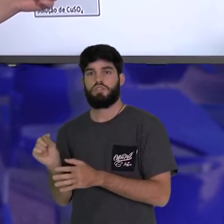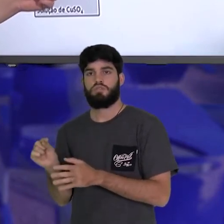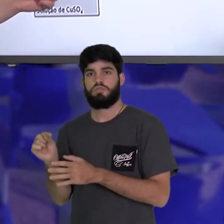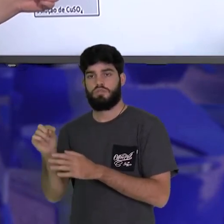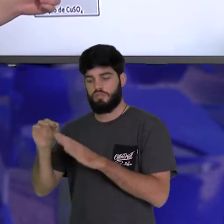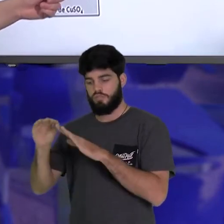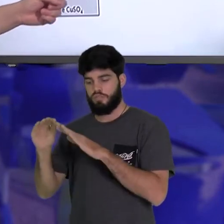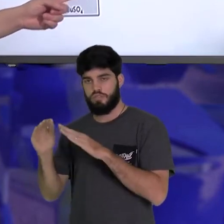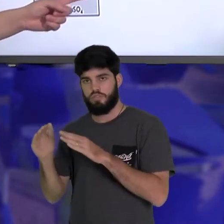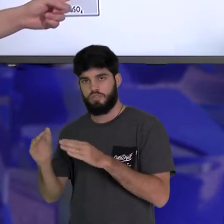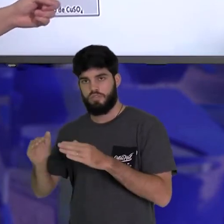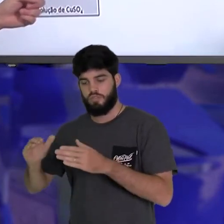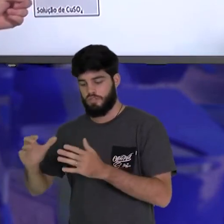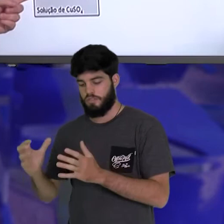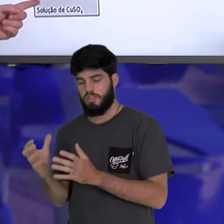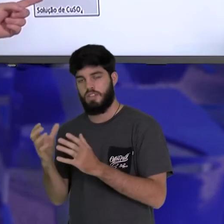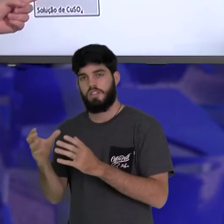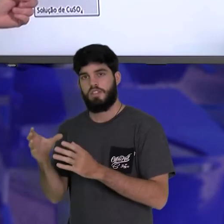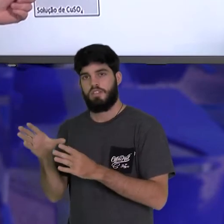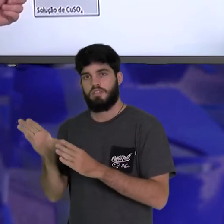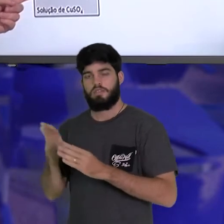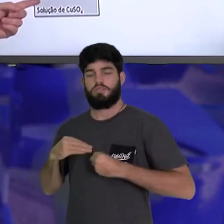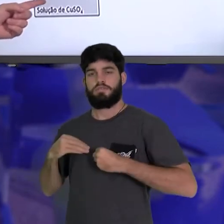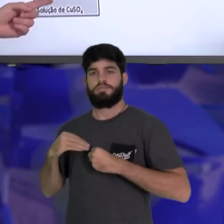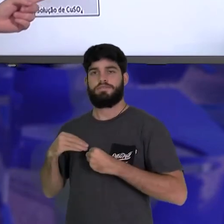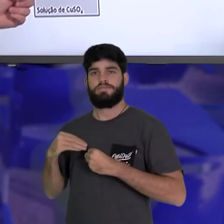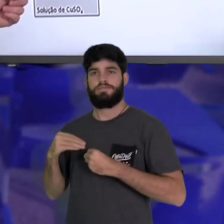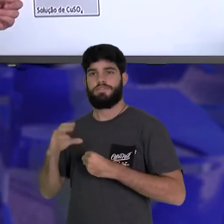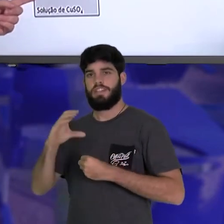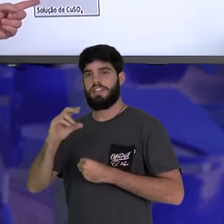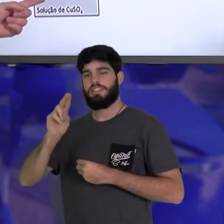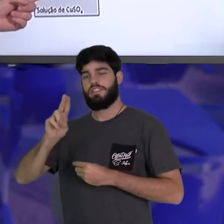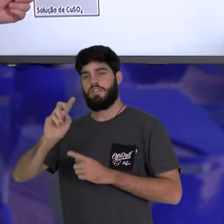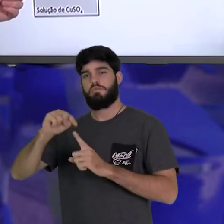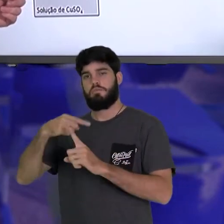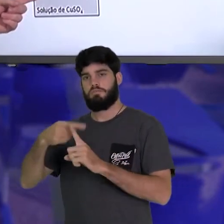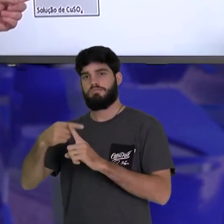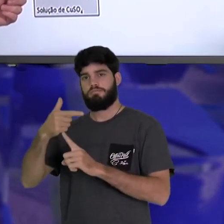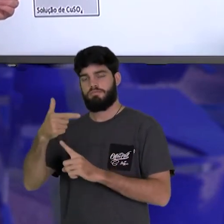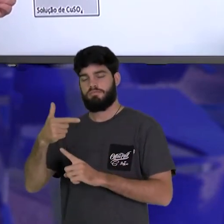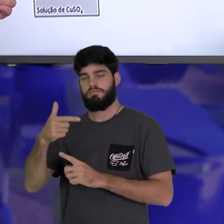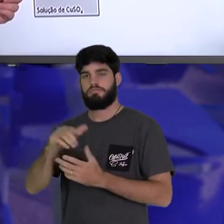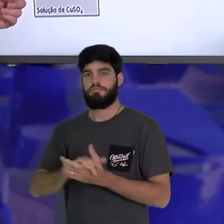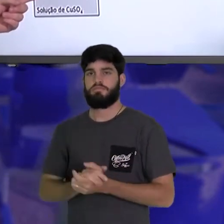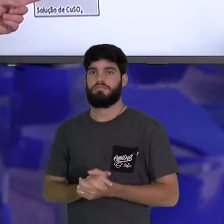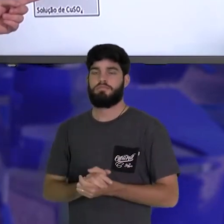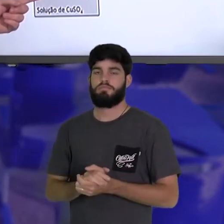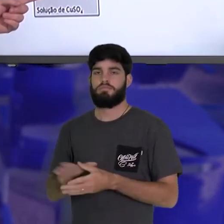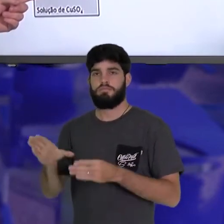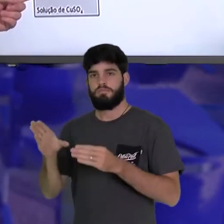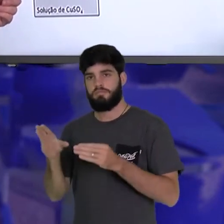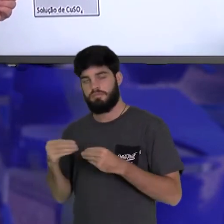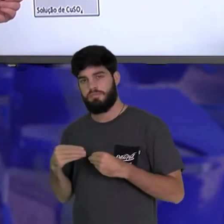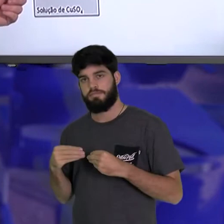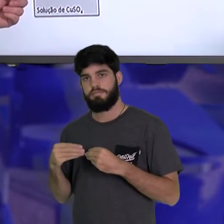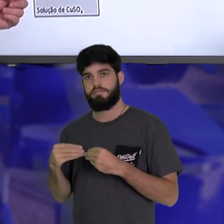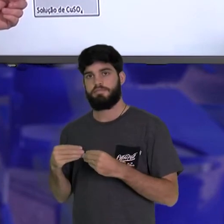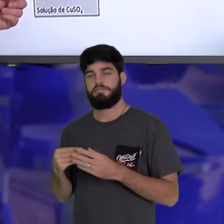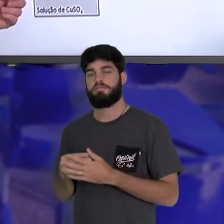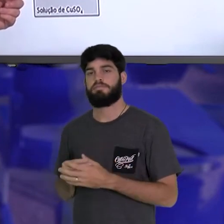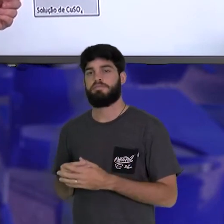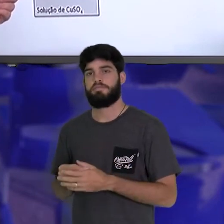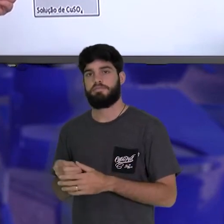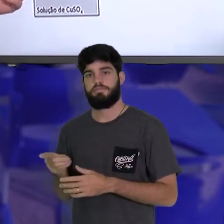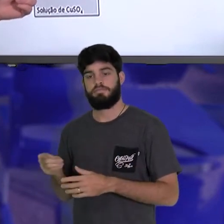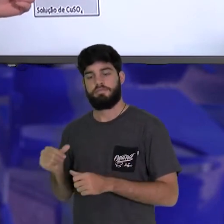escorrega por aqui, ele é recebido pelo C1 mais dois. Então, o C1 mais dois, recebe o elétron, para